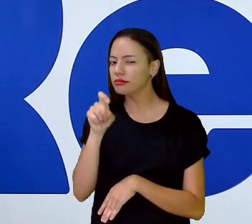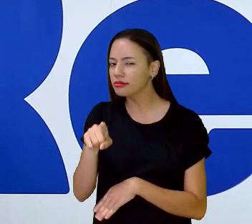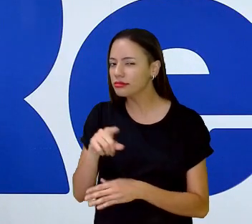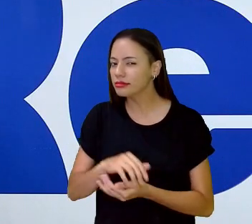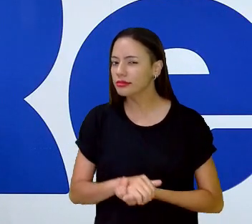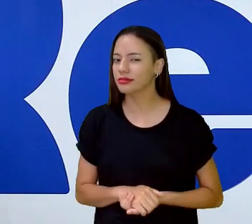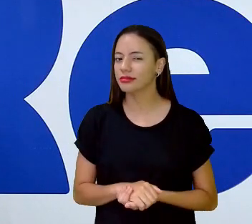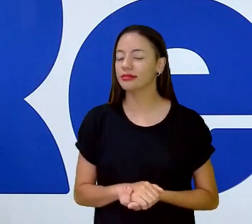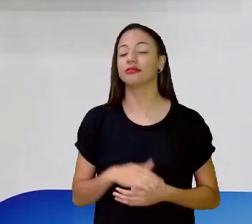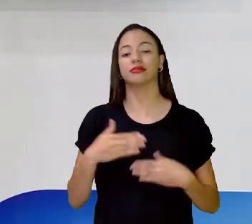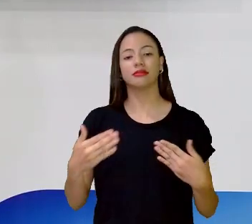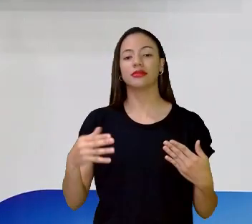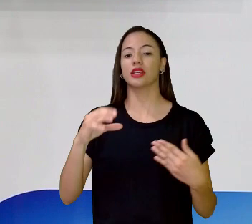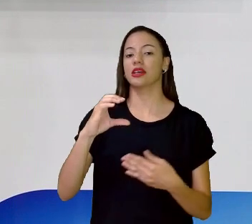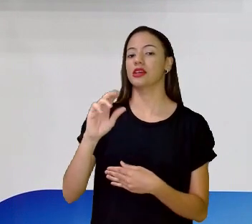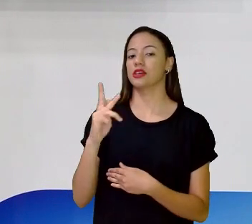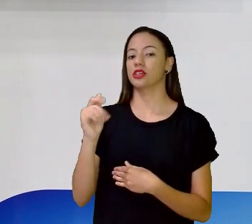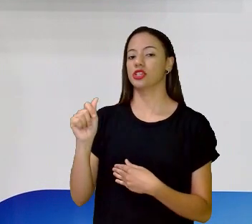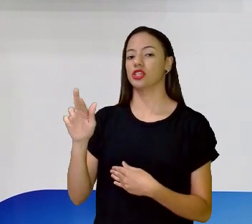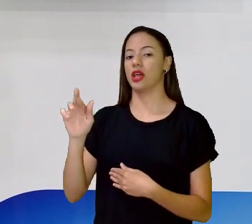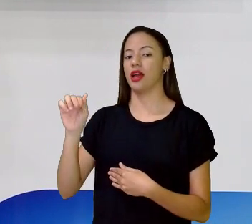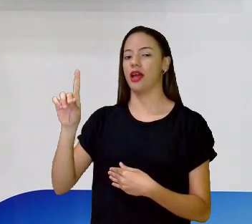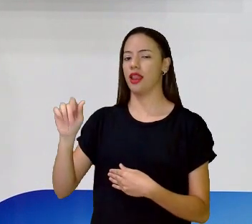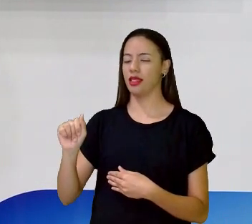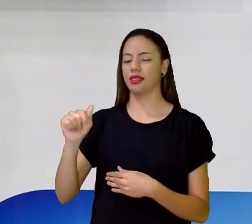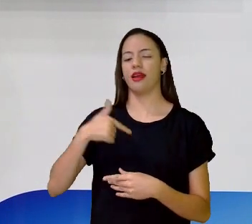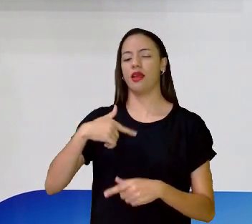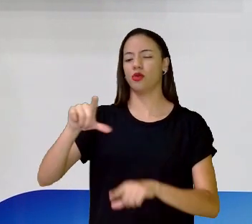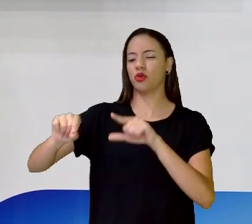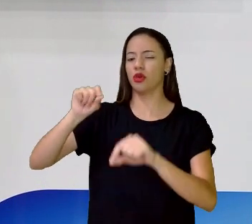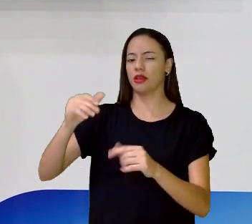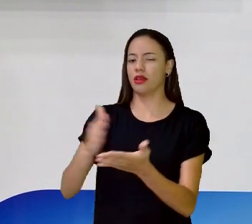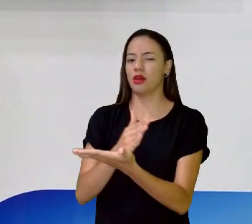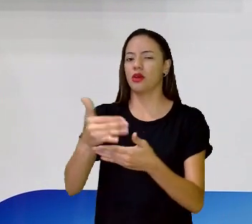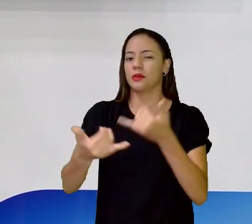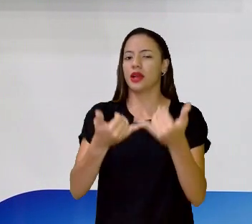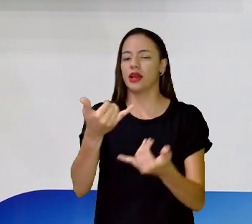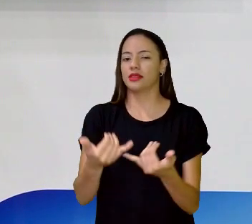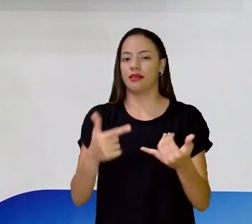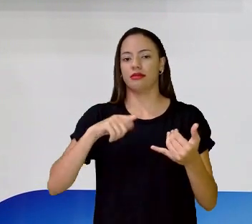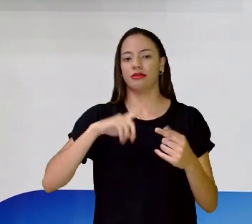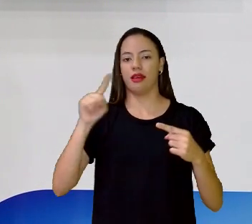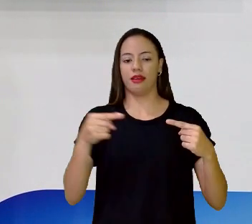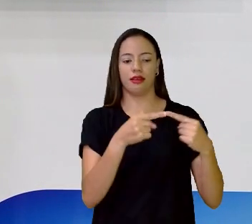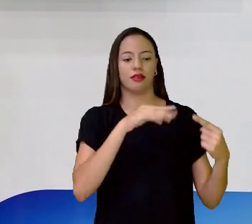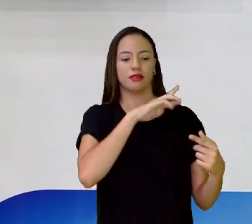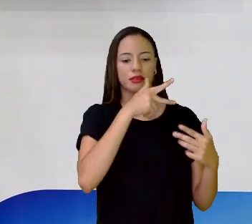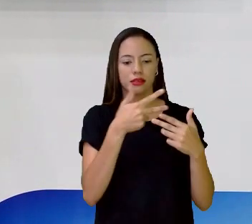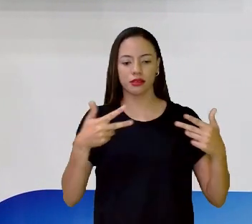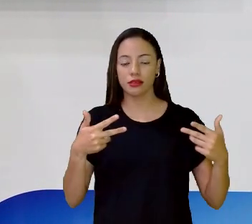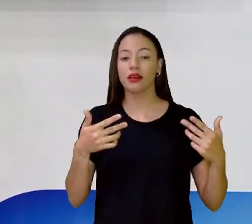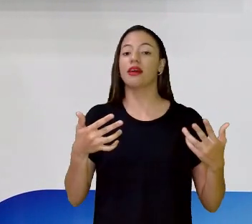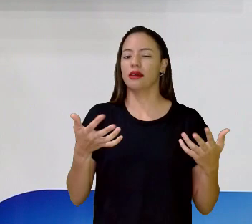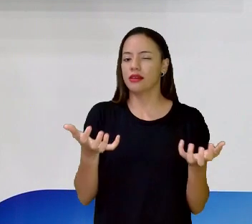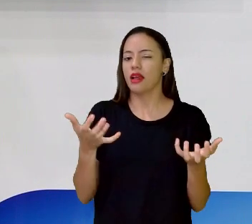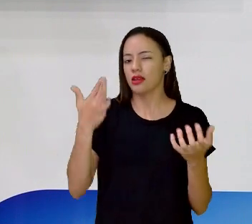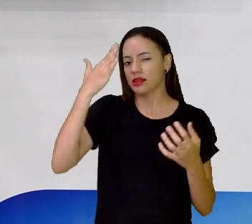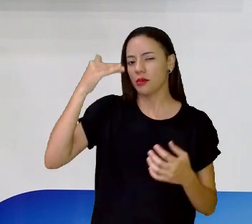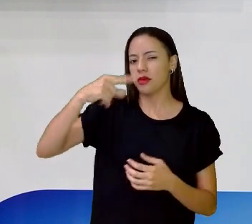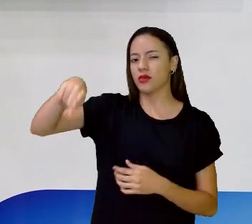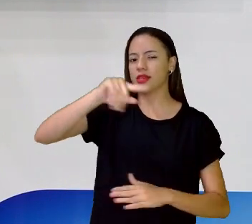Pois é, são umas brincadeiras aí que eu peguei, eu achei legal, sabe? Falando sobre os animazinhos, eu quero saber aí de caça também, se você